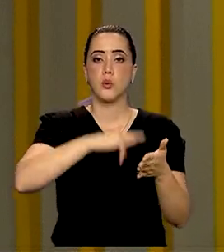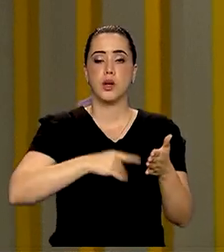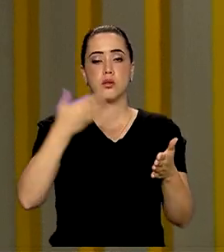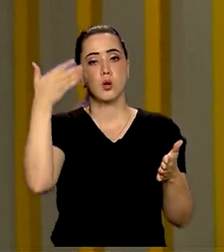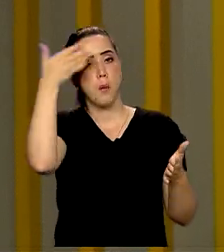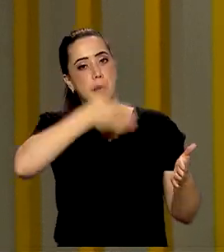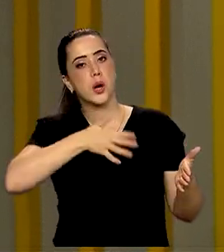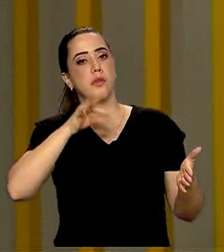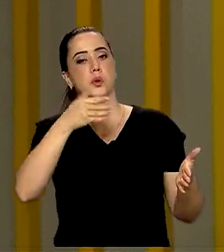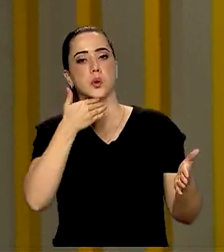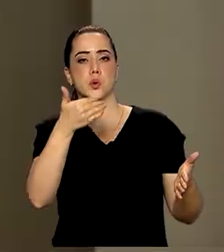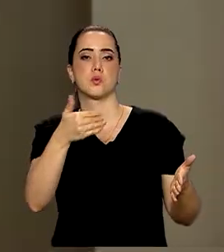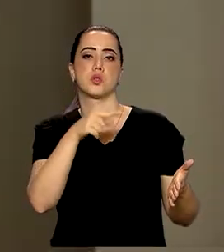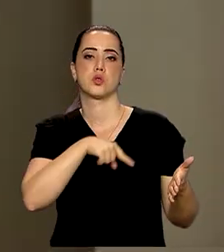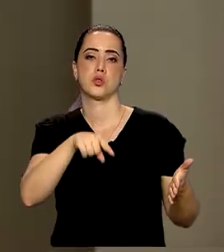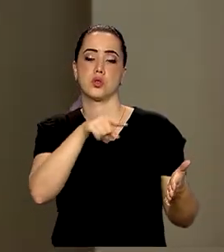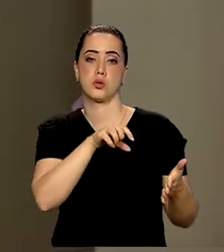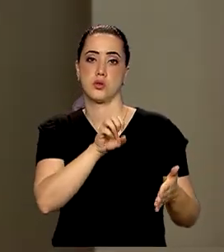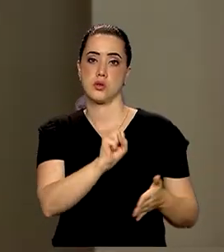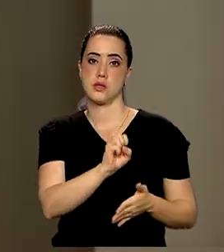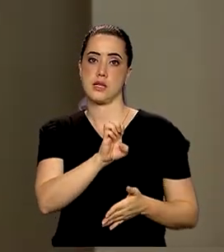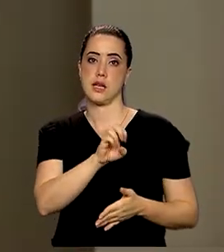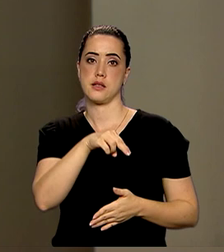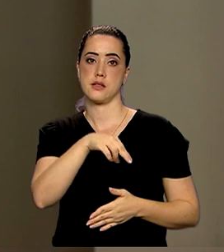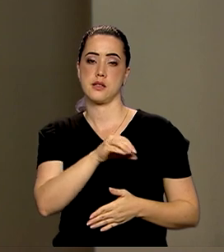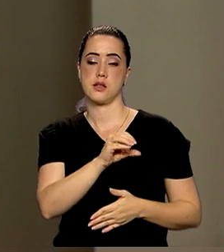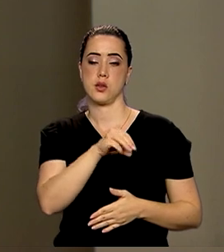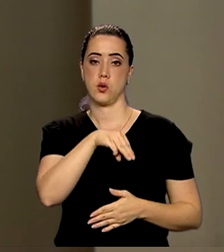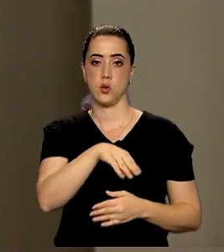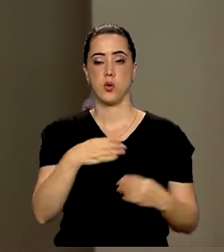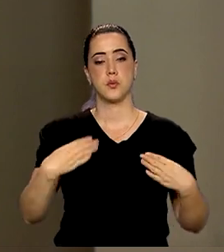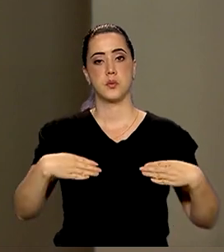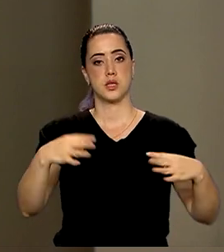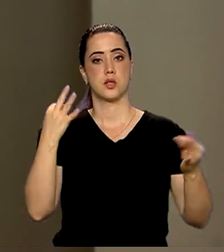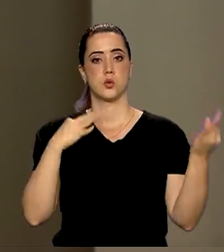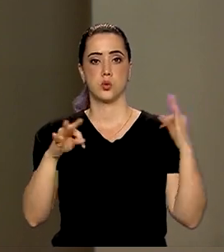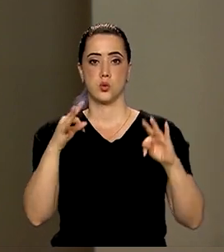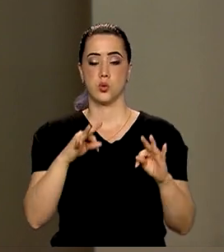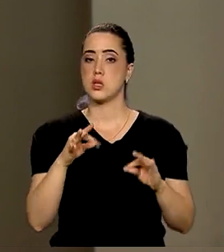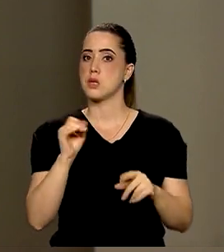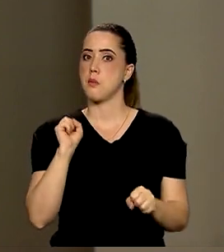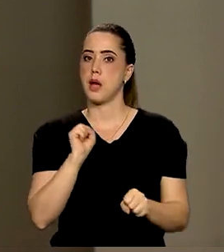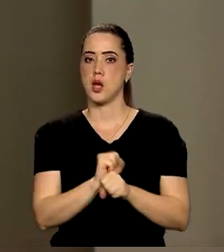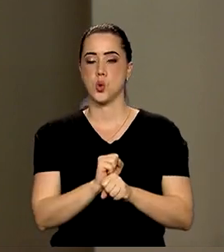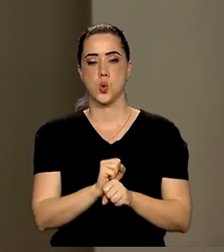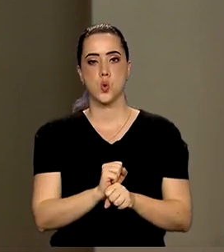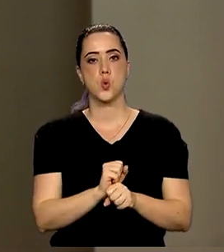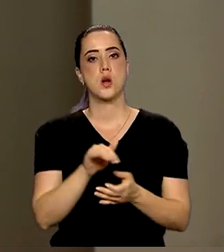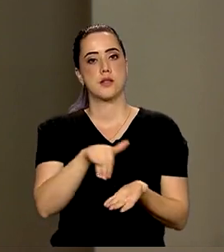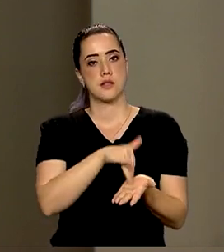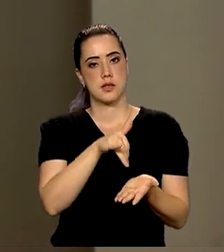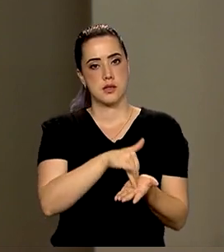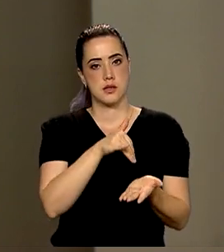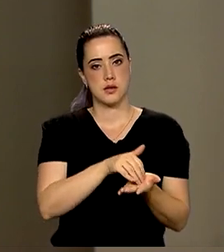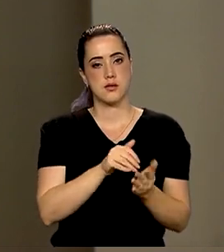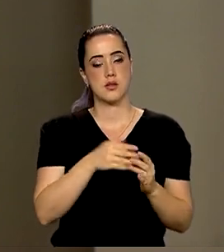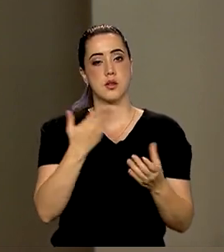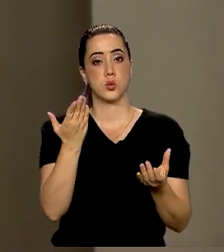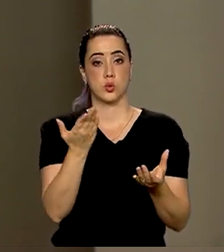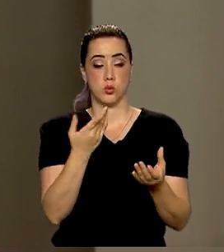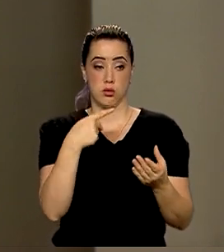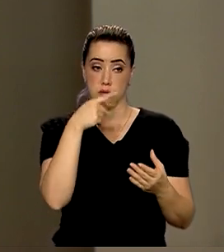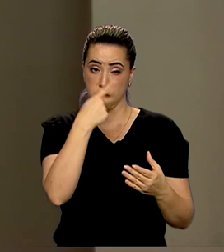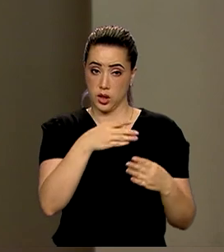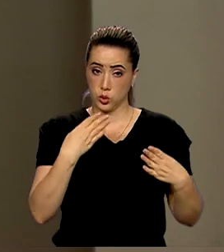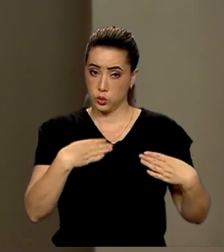informações solicitadas. Já o Ministério do Turismo suspendeu o cadastro da 123 Milhas junto à pasta e